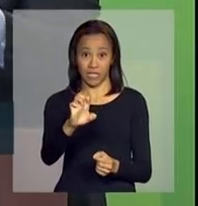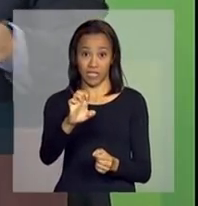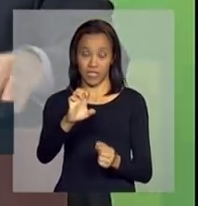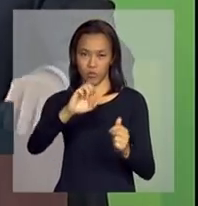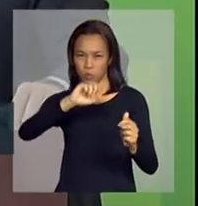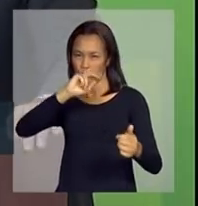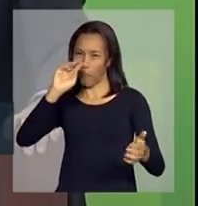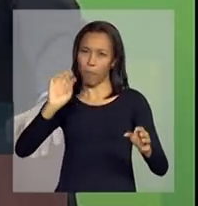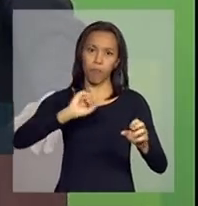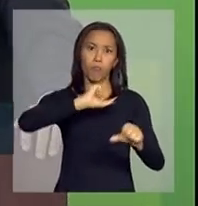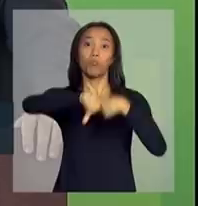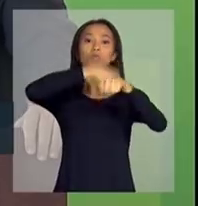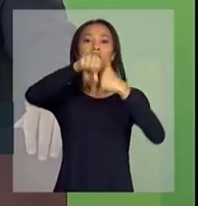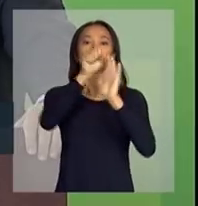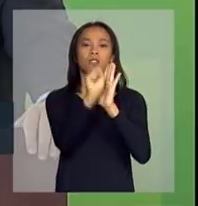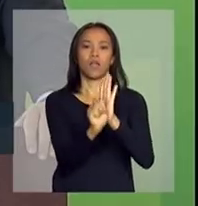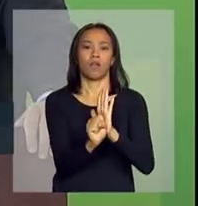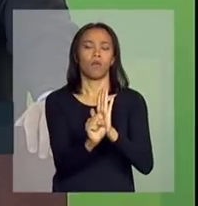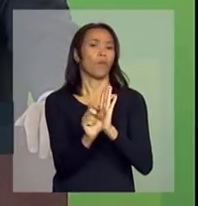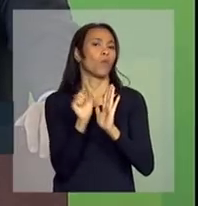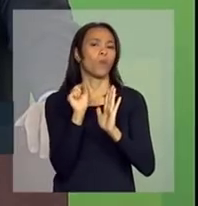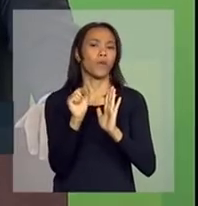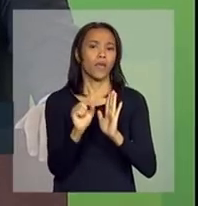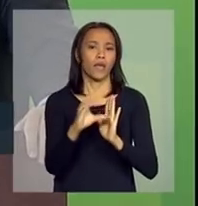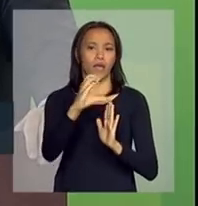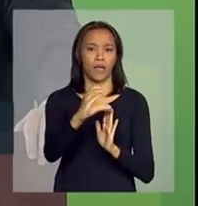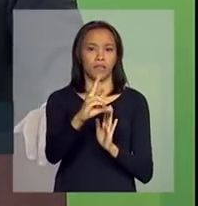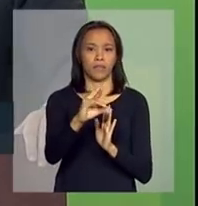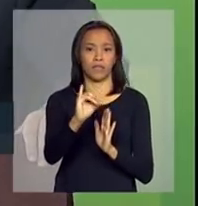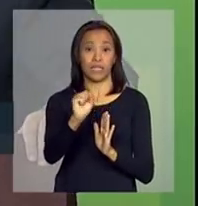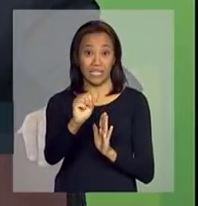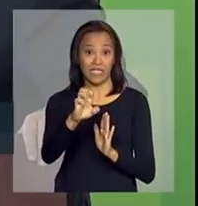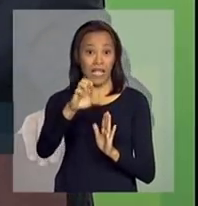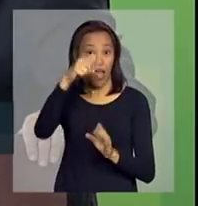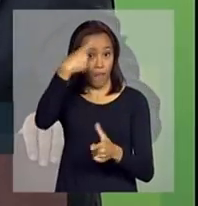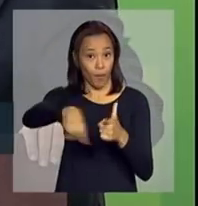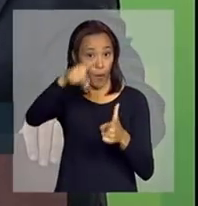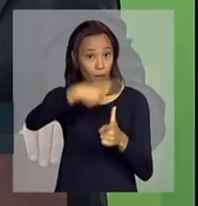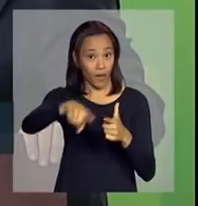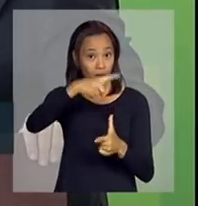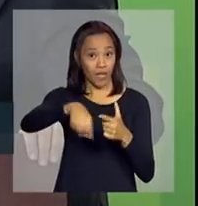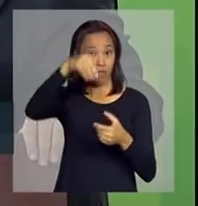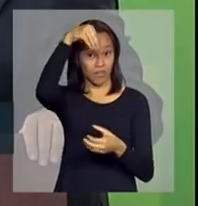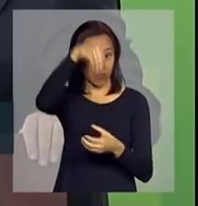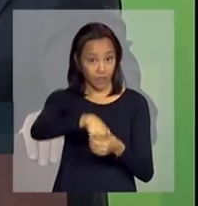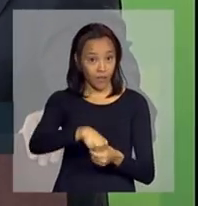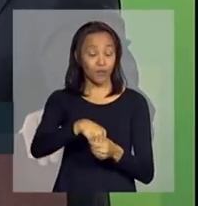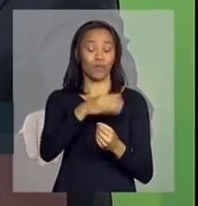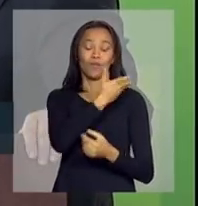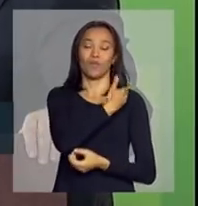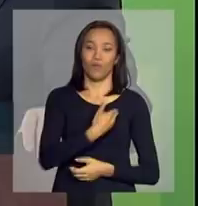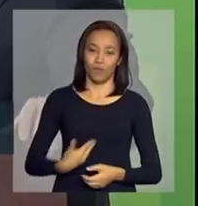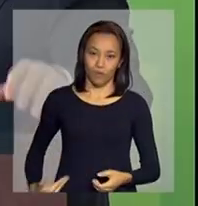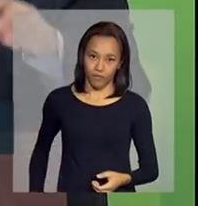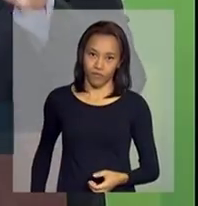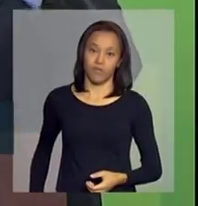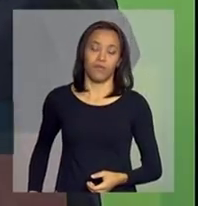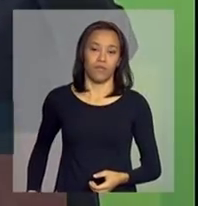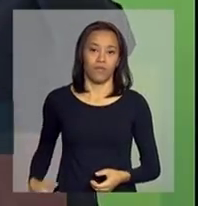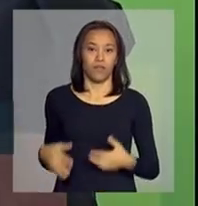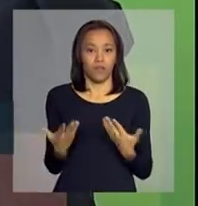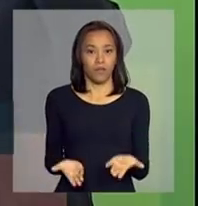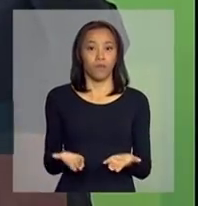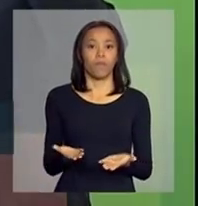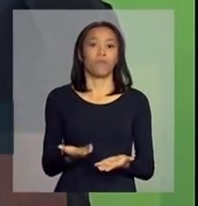século é uma crise de Estado e das grandes estruturas. Os